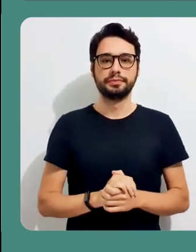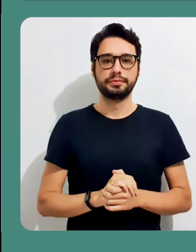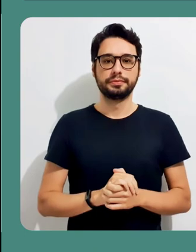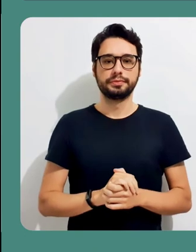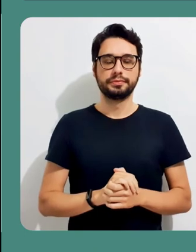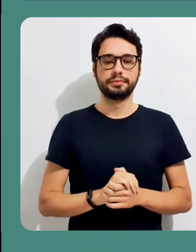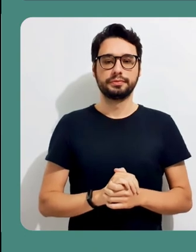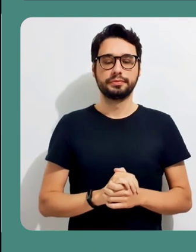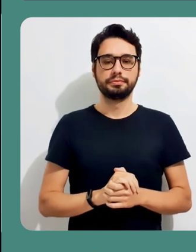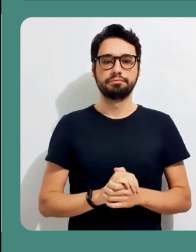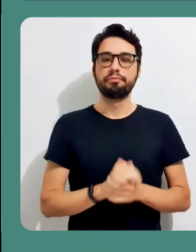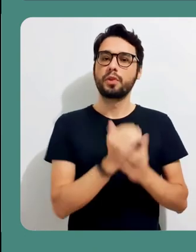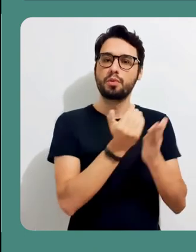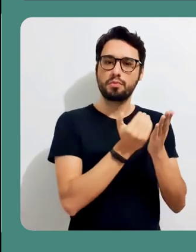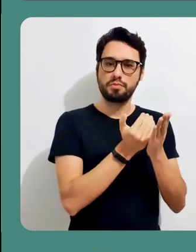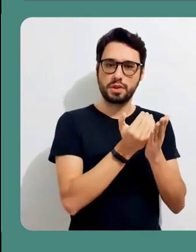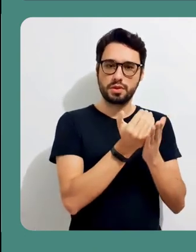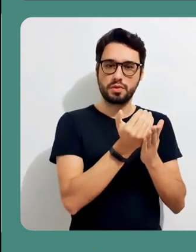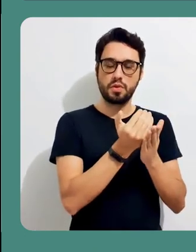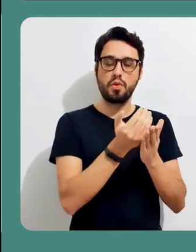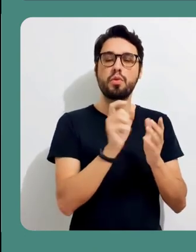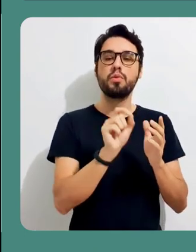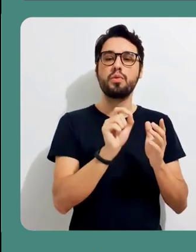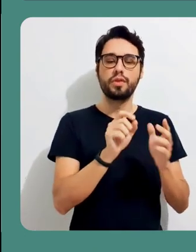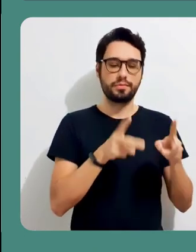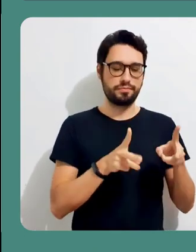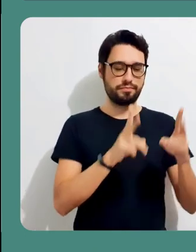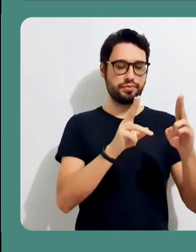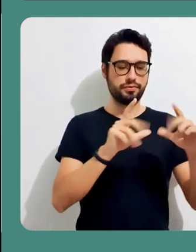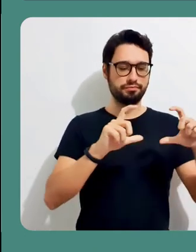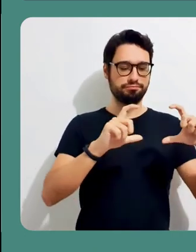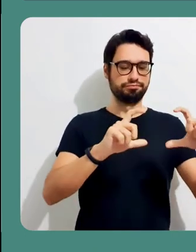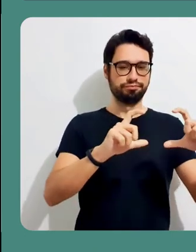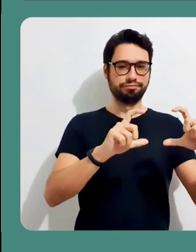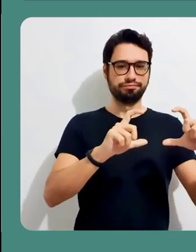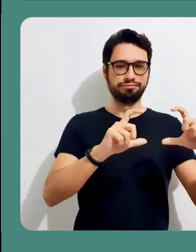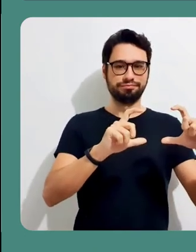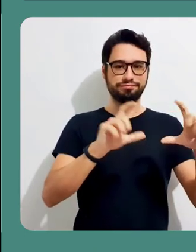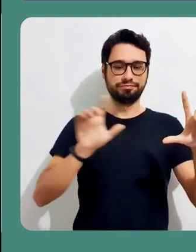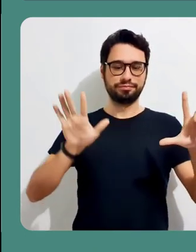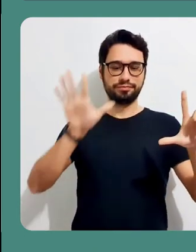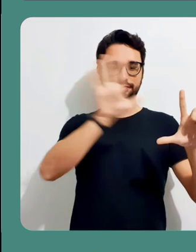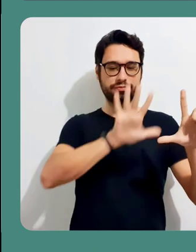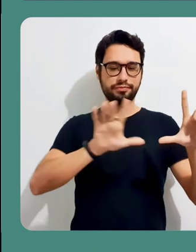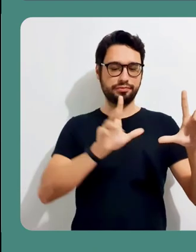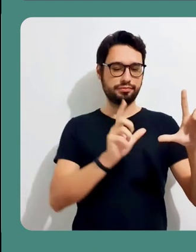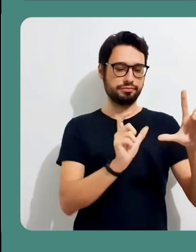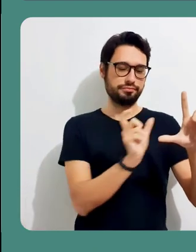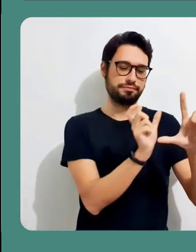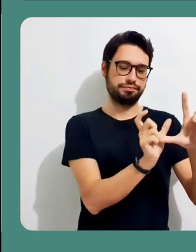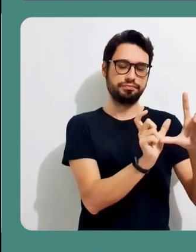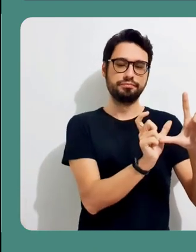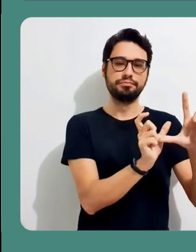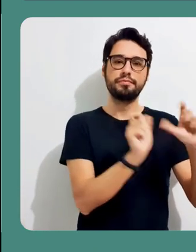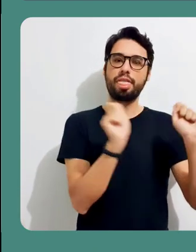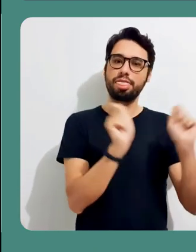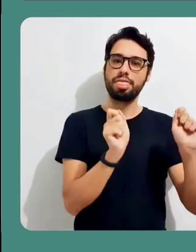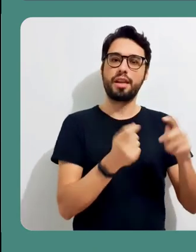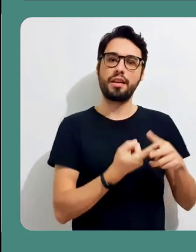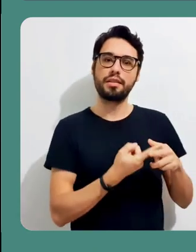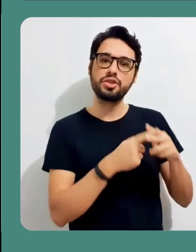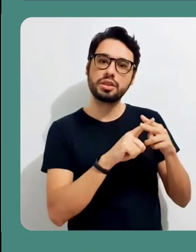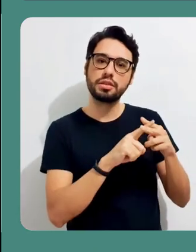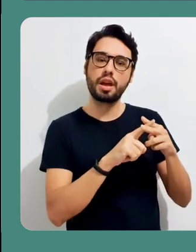que eu quero cortar tudo até o final, e setar com o marcador vermelho. A partir desse momento, ele selecionou uma